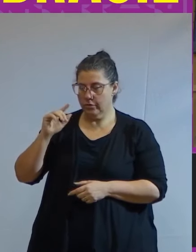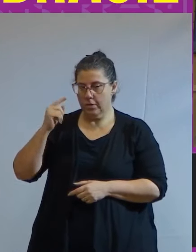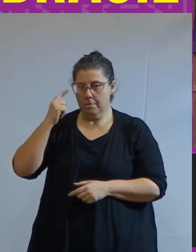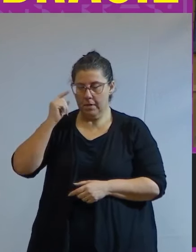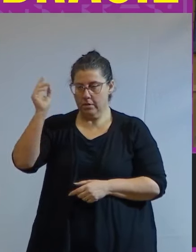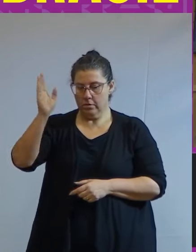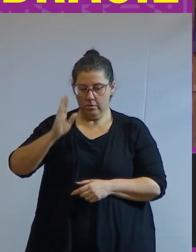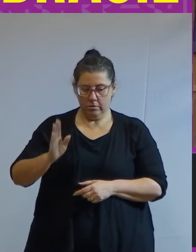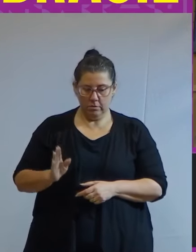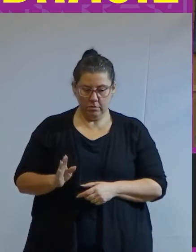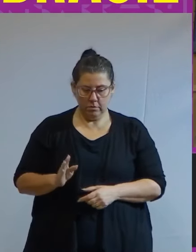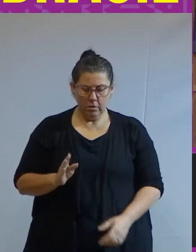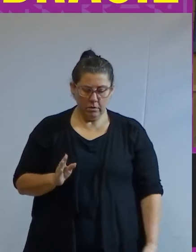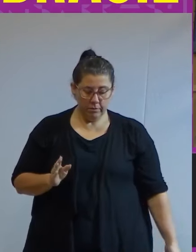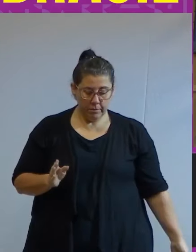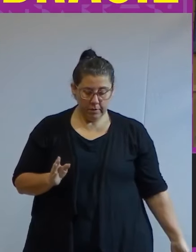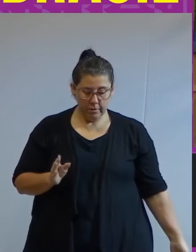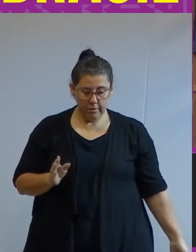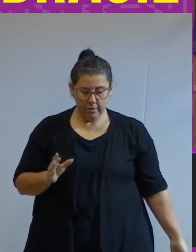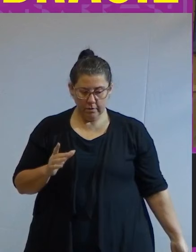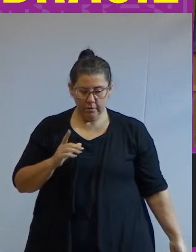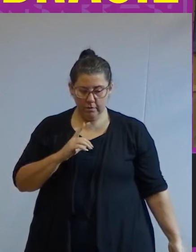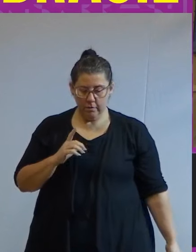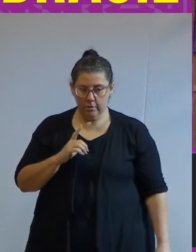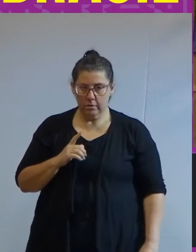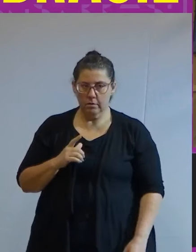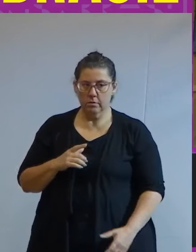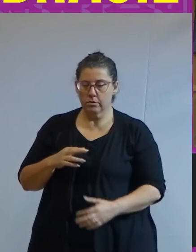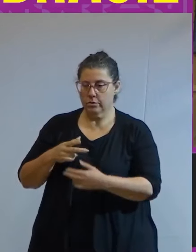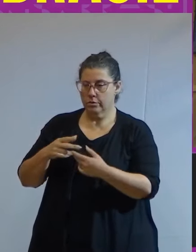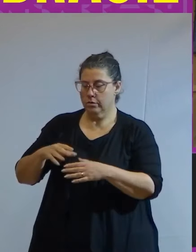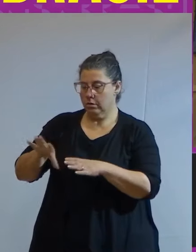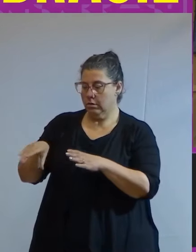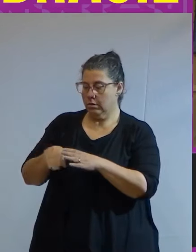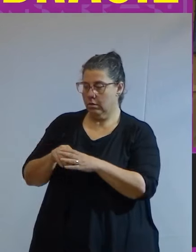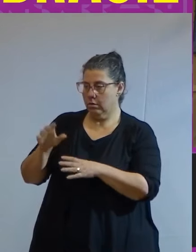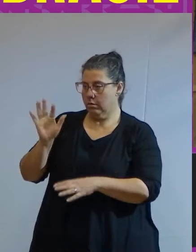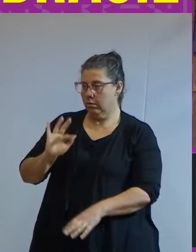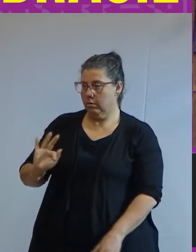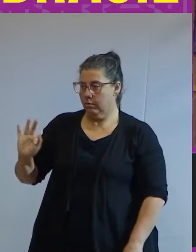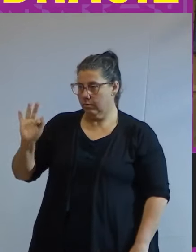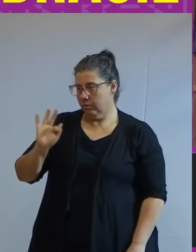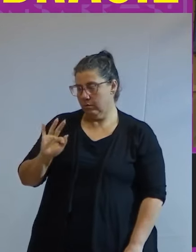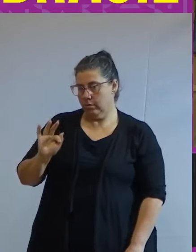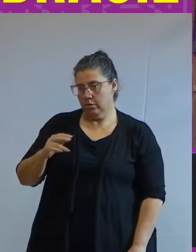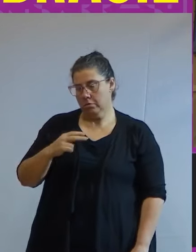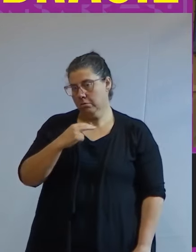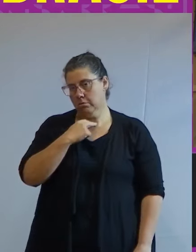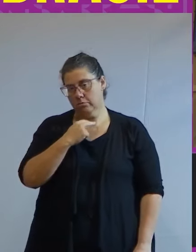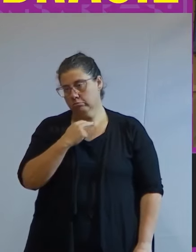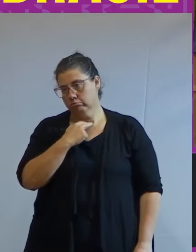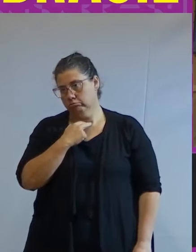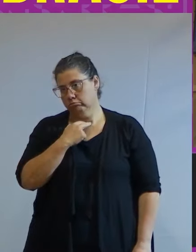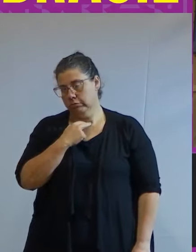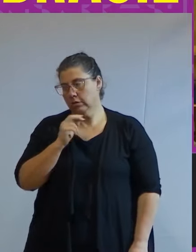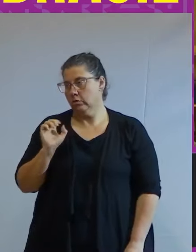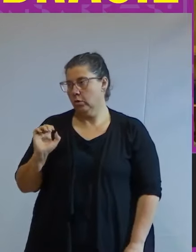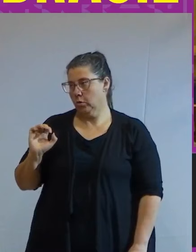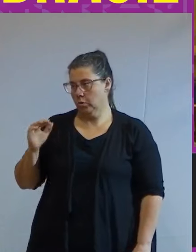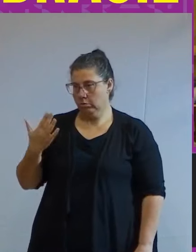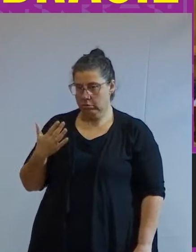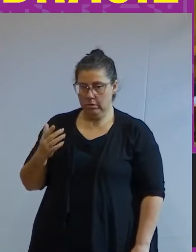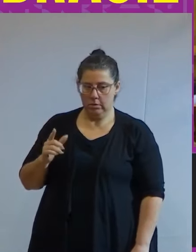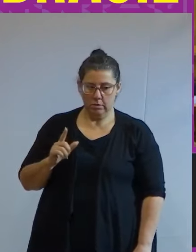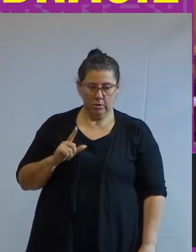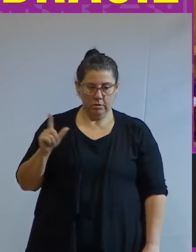Brasil mas as questões internas da faculdade impediram que ele se realizasse lá